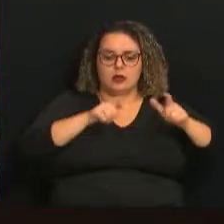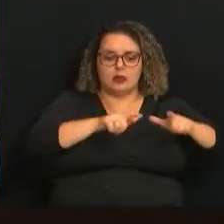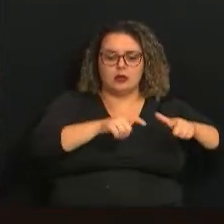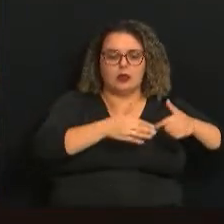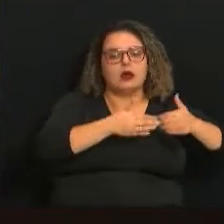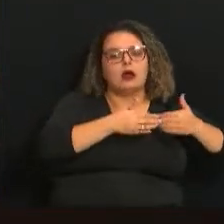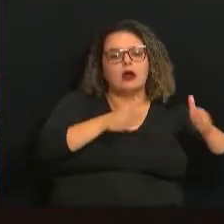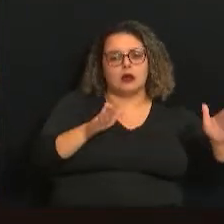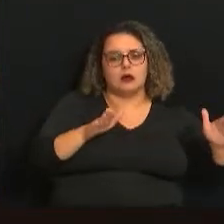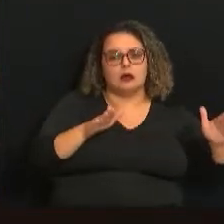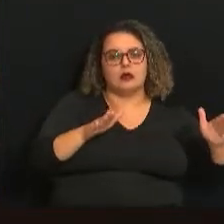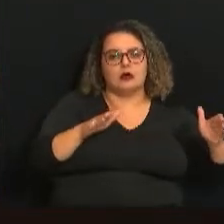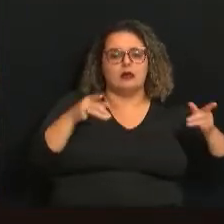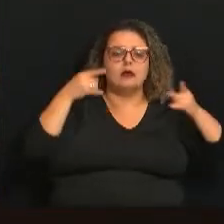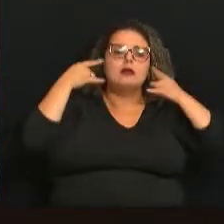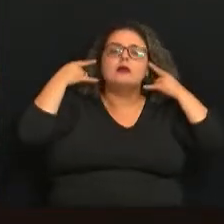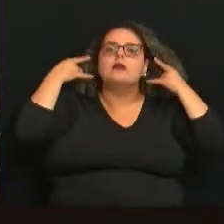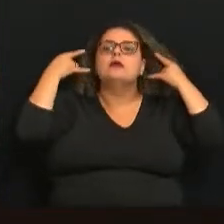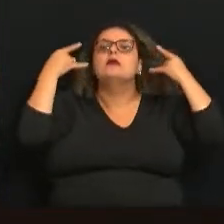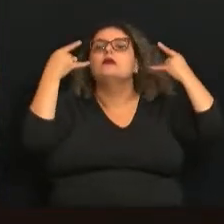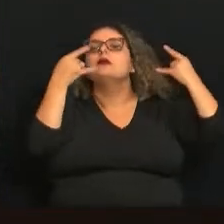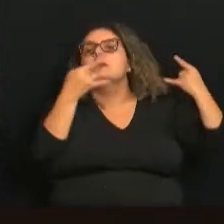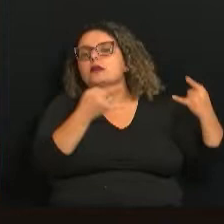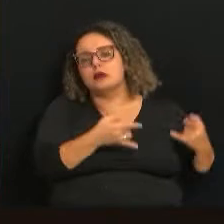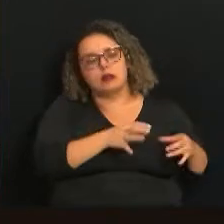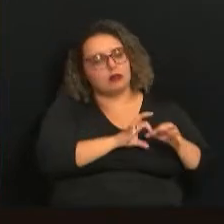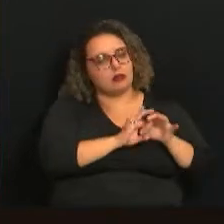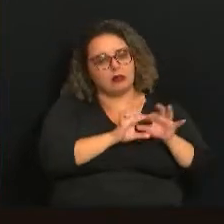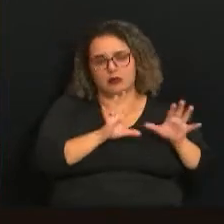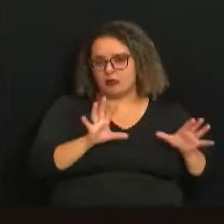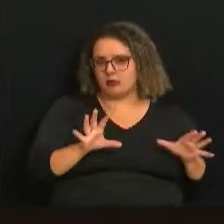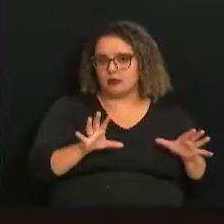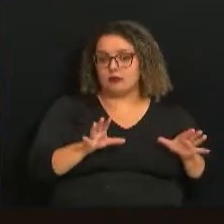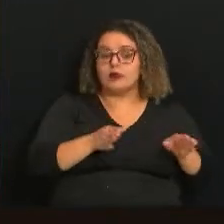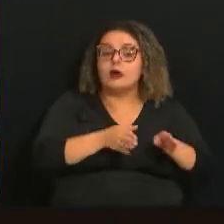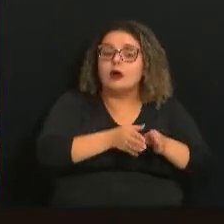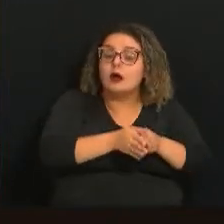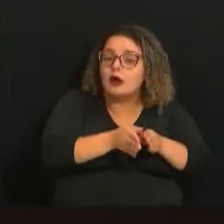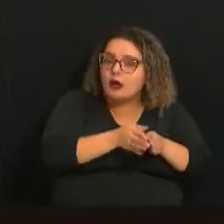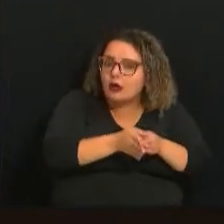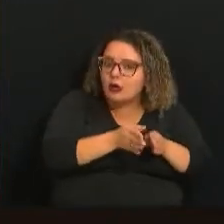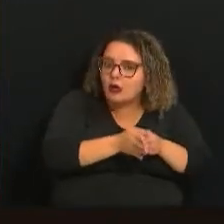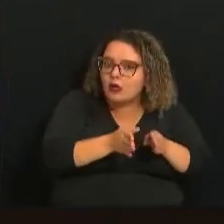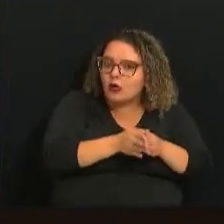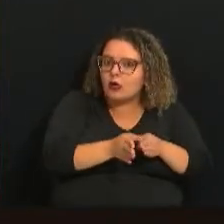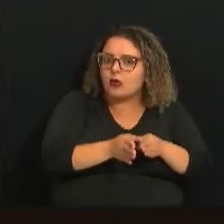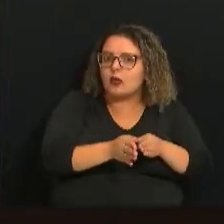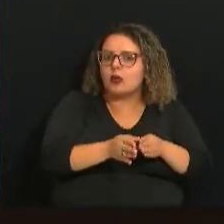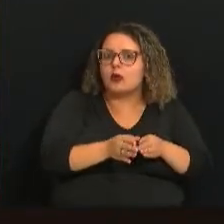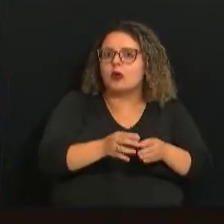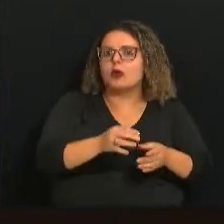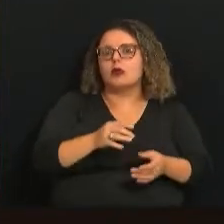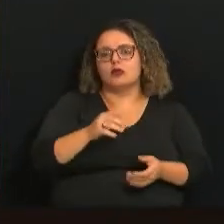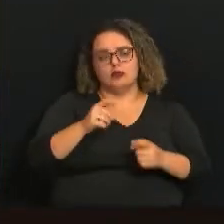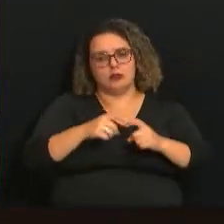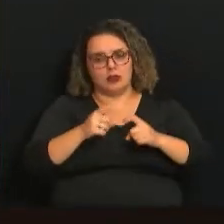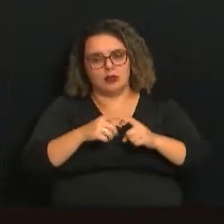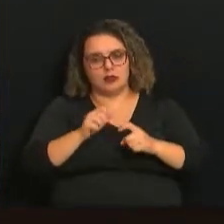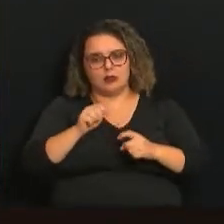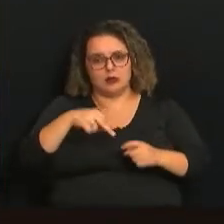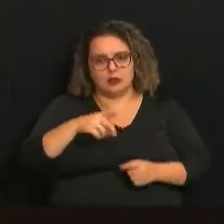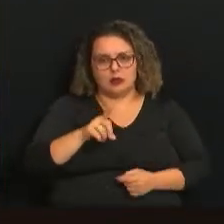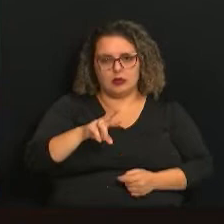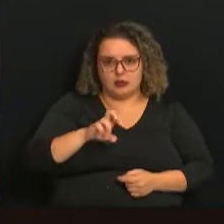fica desobrigado o uso de máscara, ficando recomendado apenas, como a doutora Andréa já antecipou, para o público